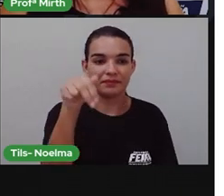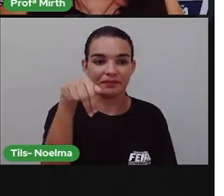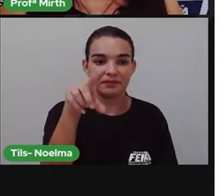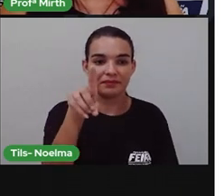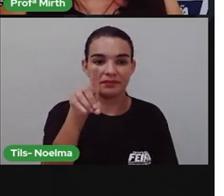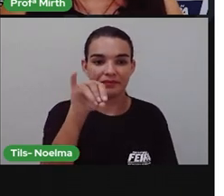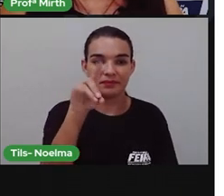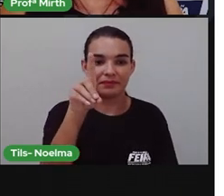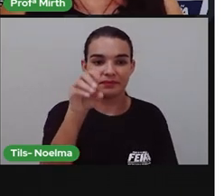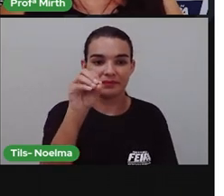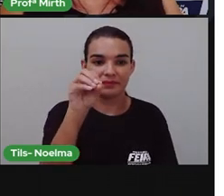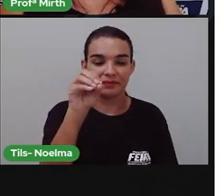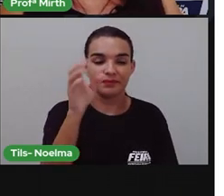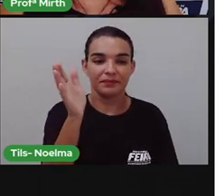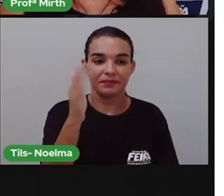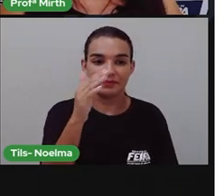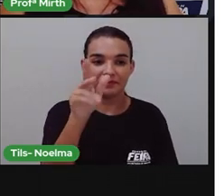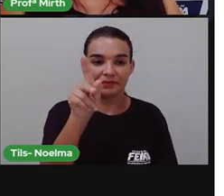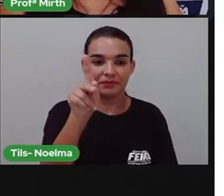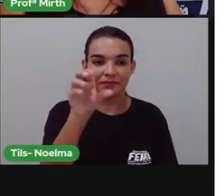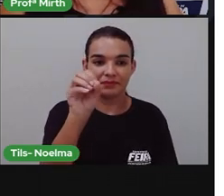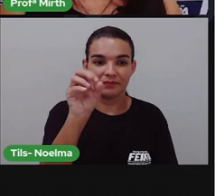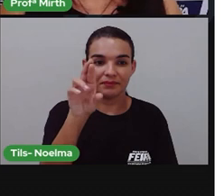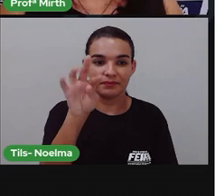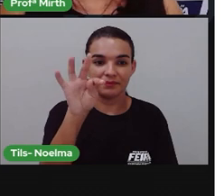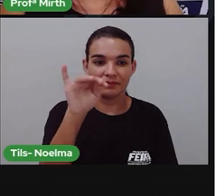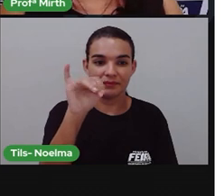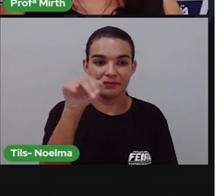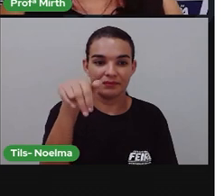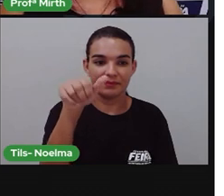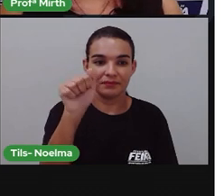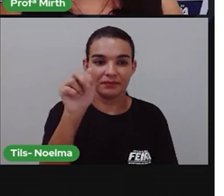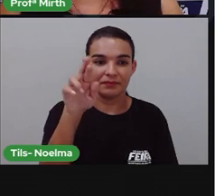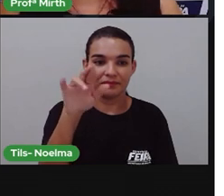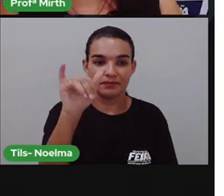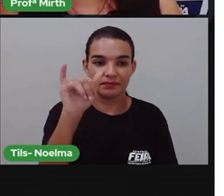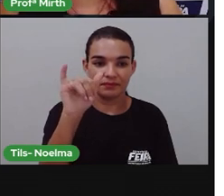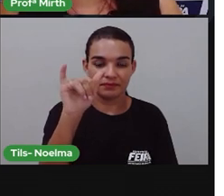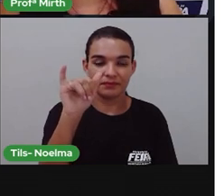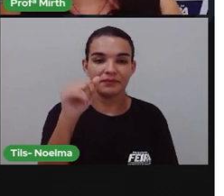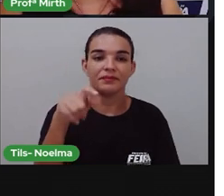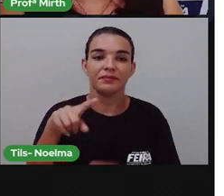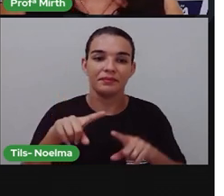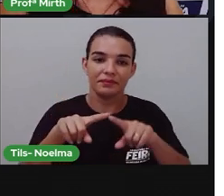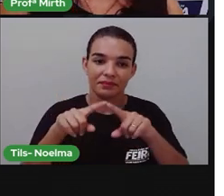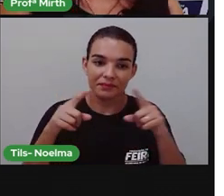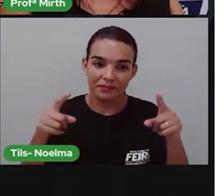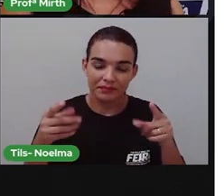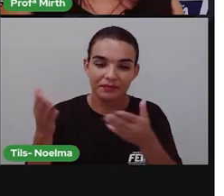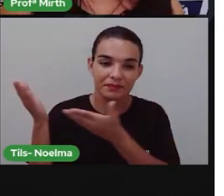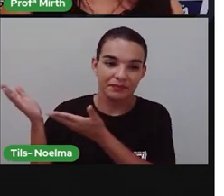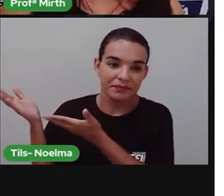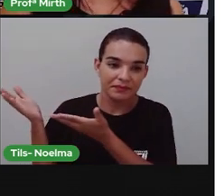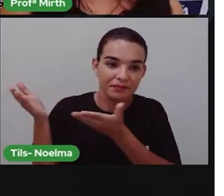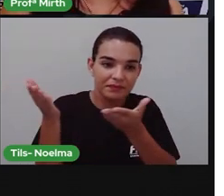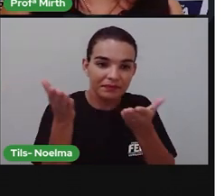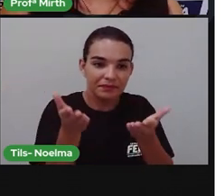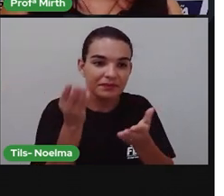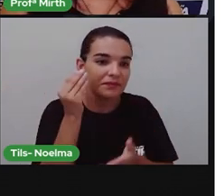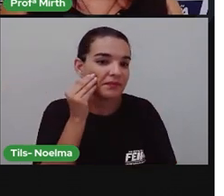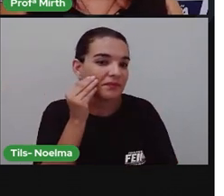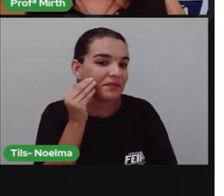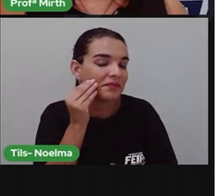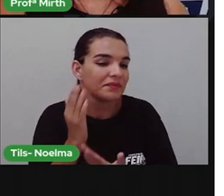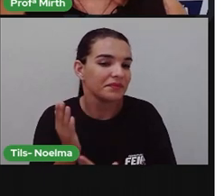a vida de alguém. E para isso, tem que estar em terceira pessoa, porque você está contando de outra pessoa, você não está contando da sua própria vida, certo?